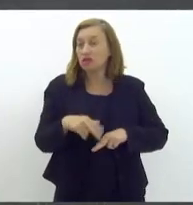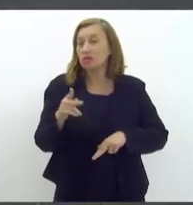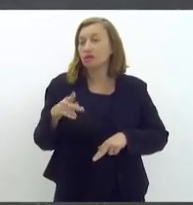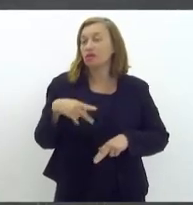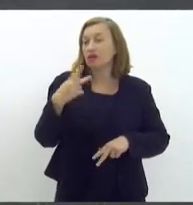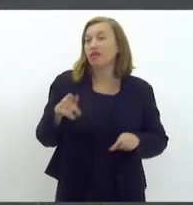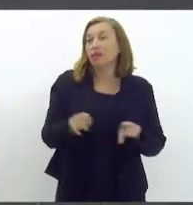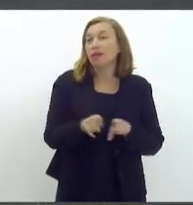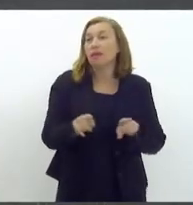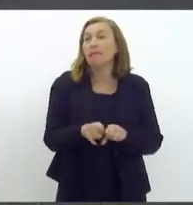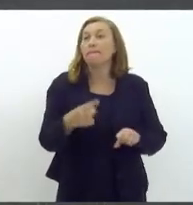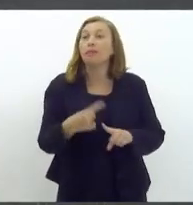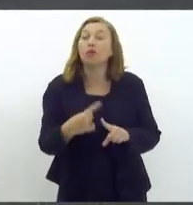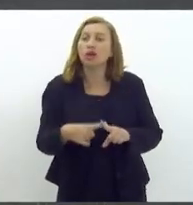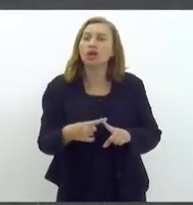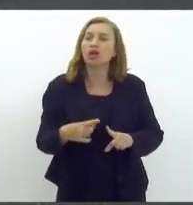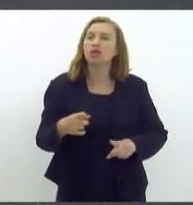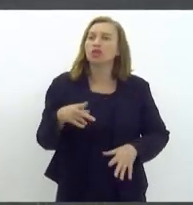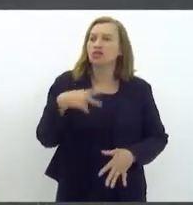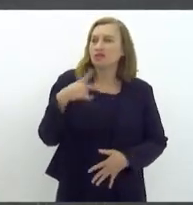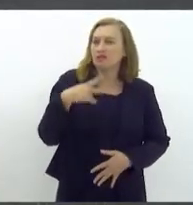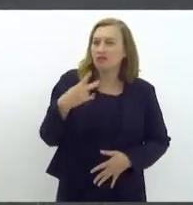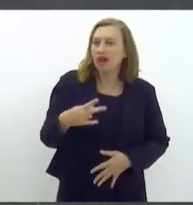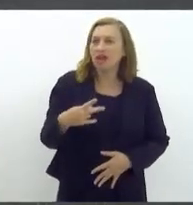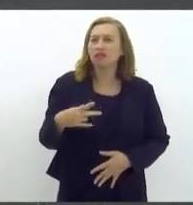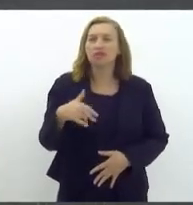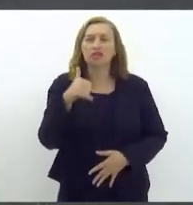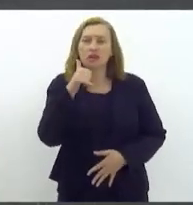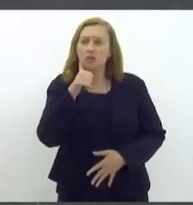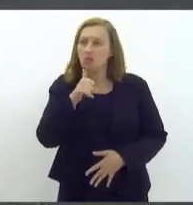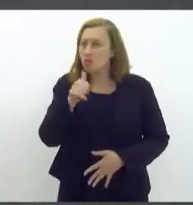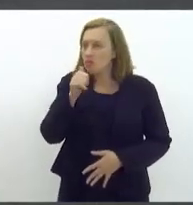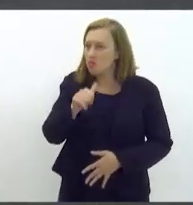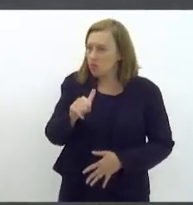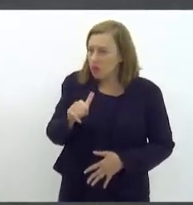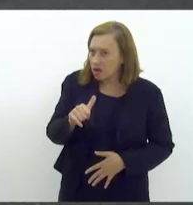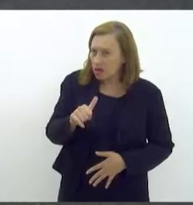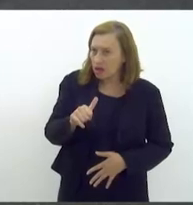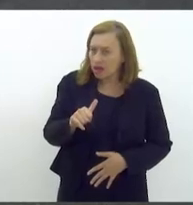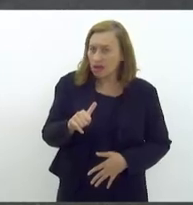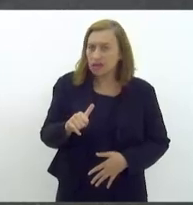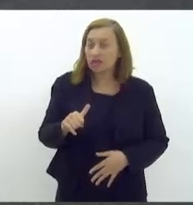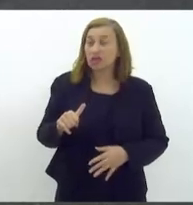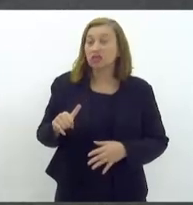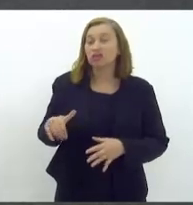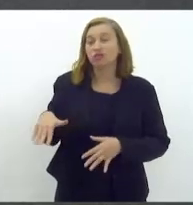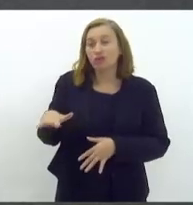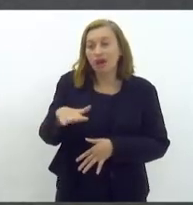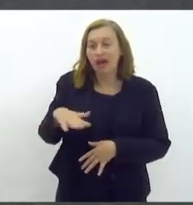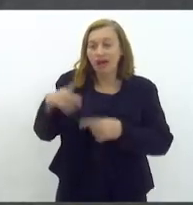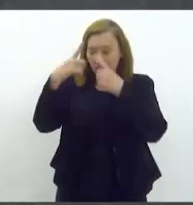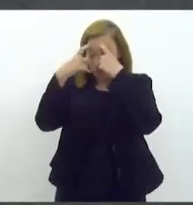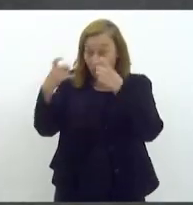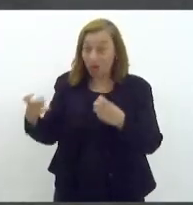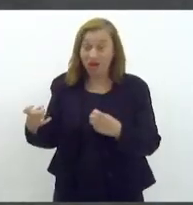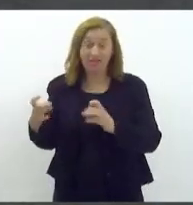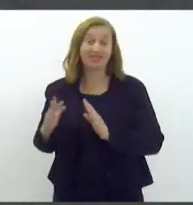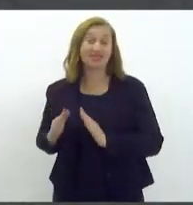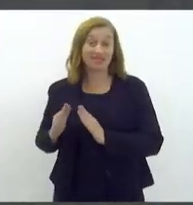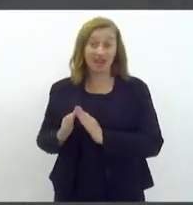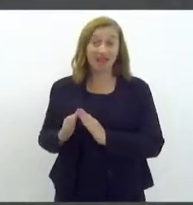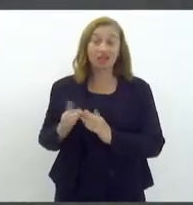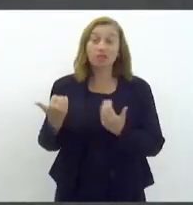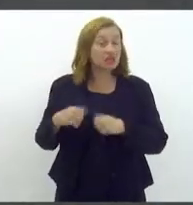desse aparte, porque quando a gente fala dessa mulher sair de um ciclo de violência doméstica, ela precisa